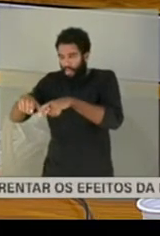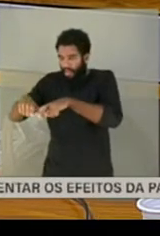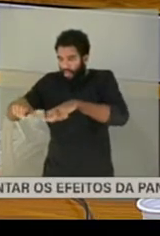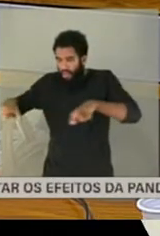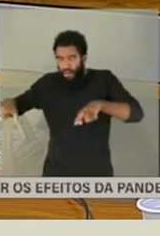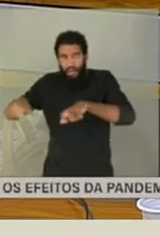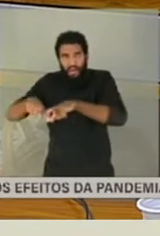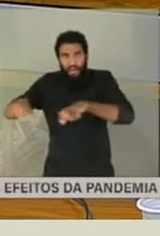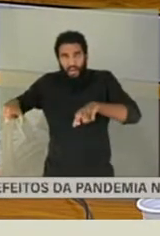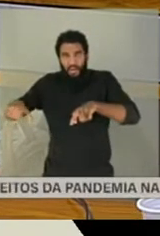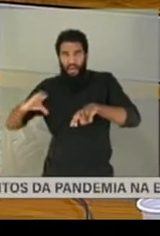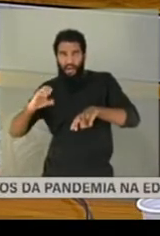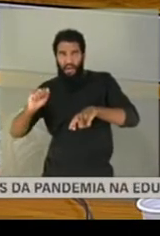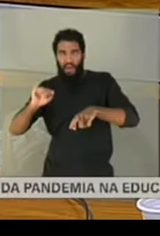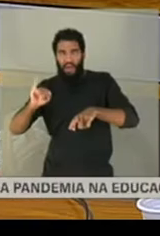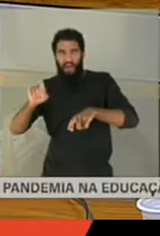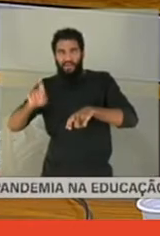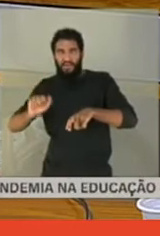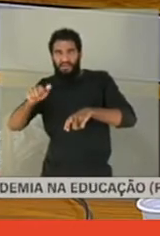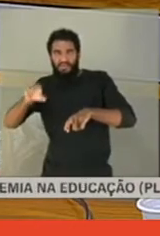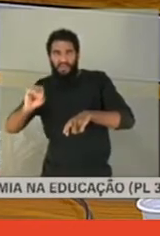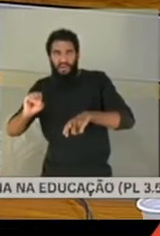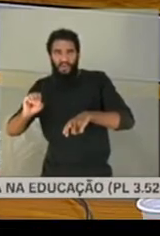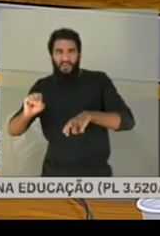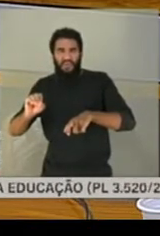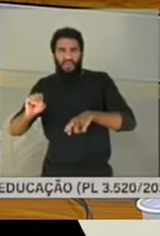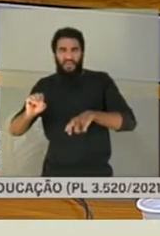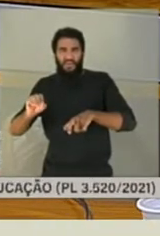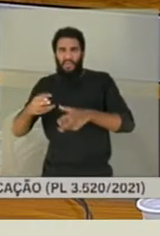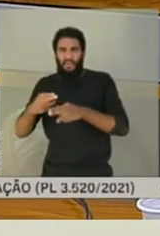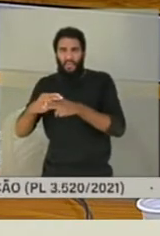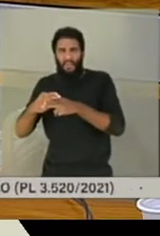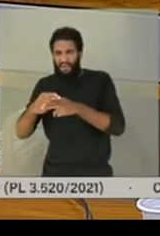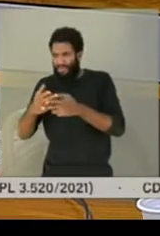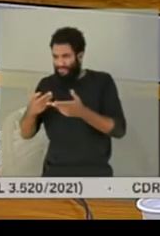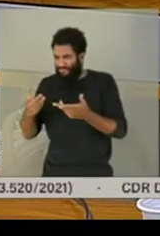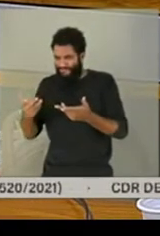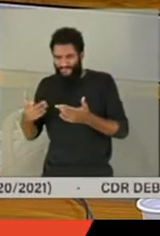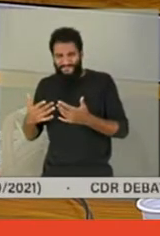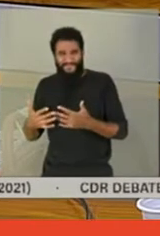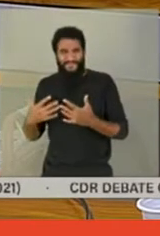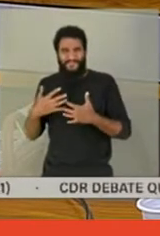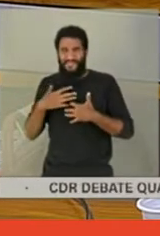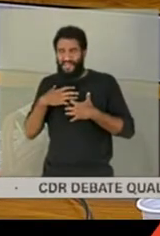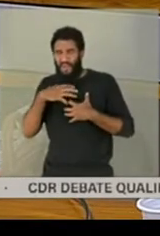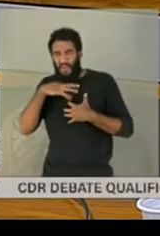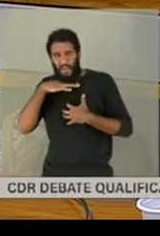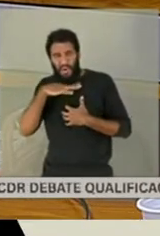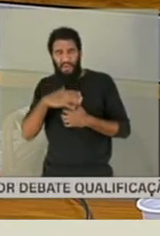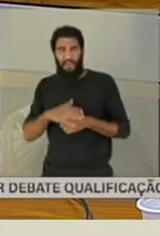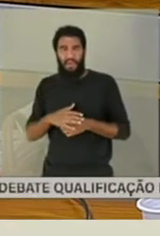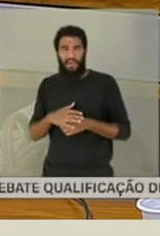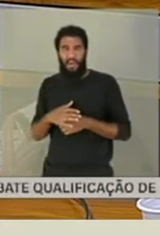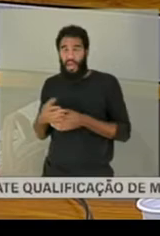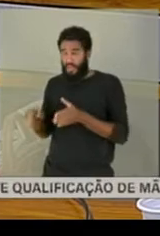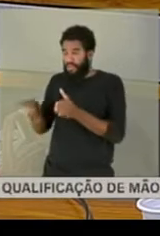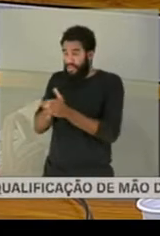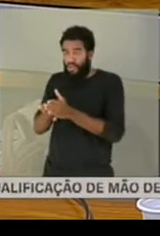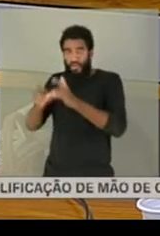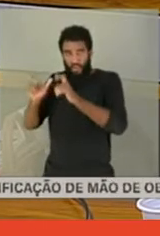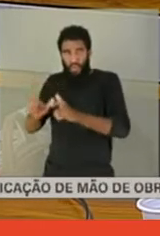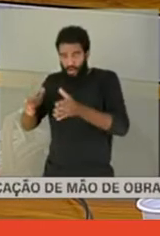E a gente, eles foram ainda até o cemitério, chegou lá, o rapaz